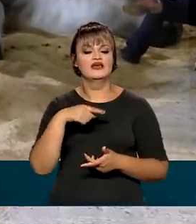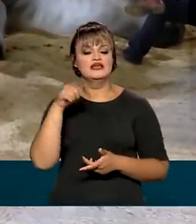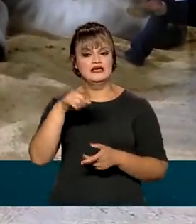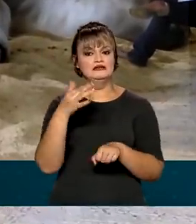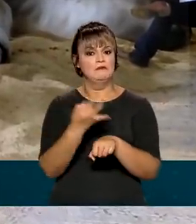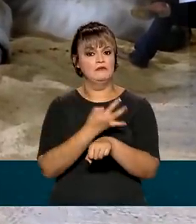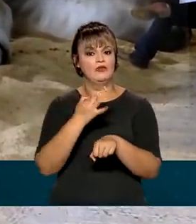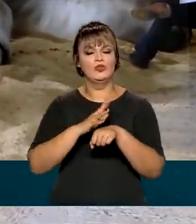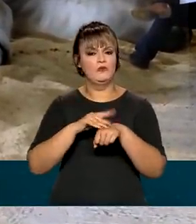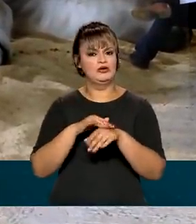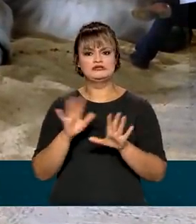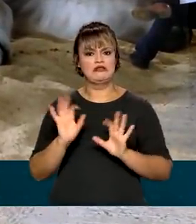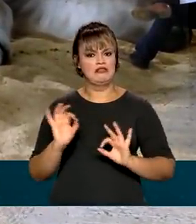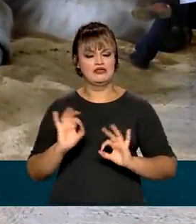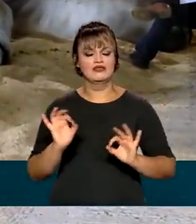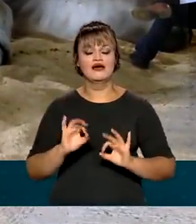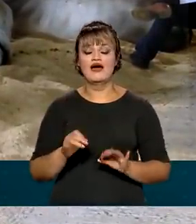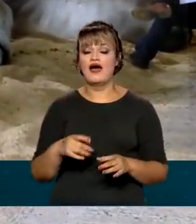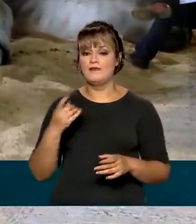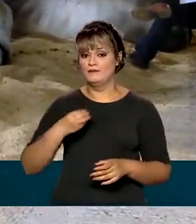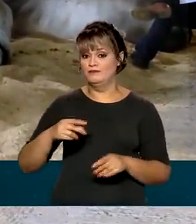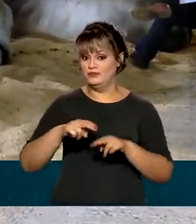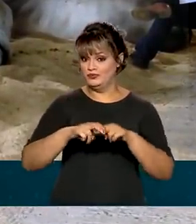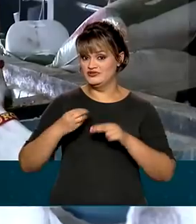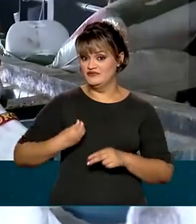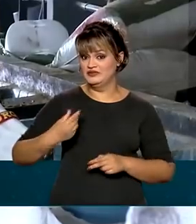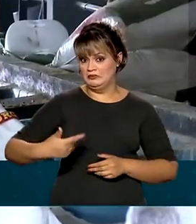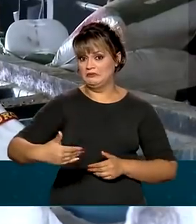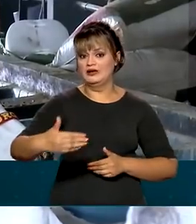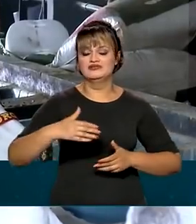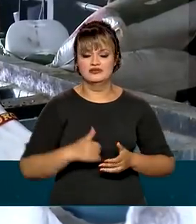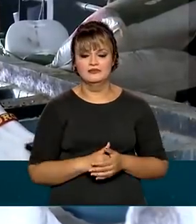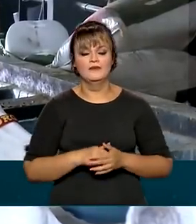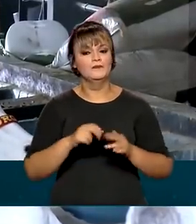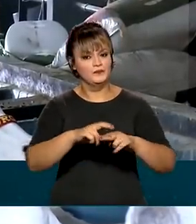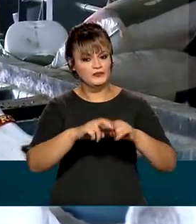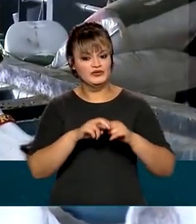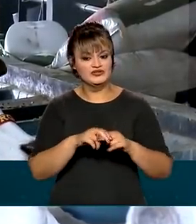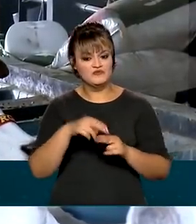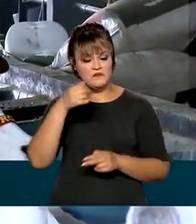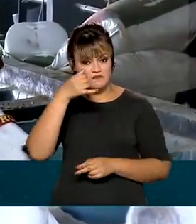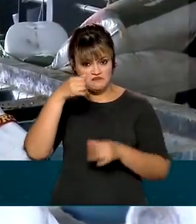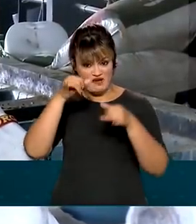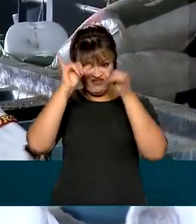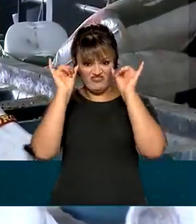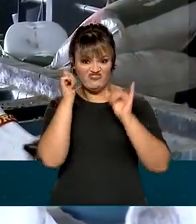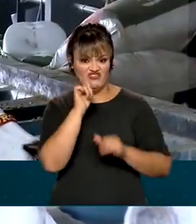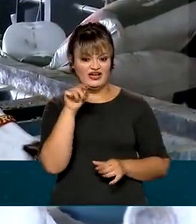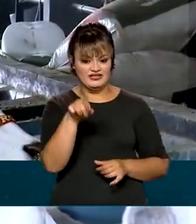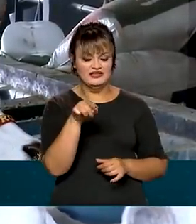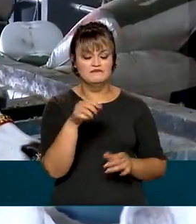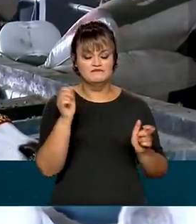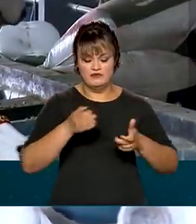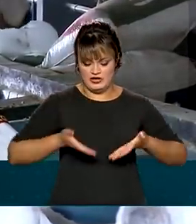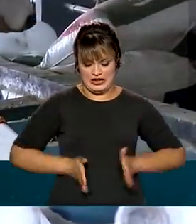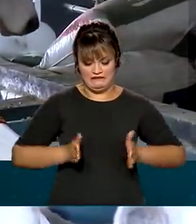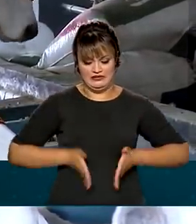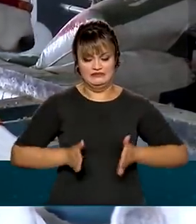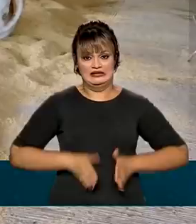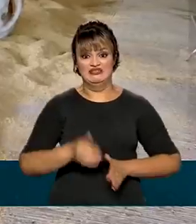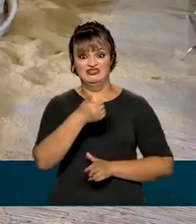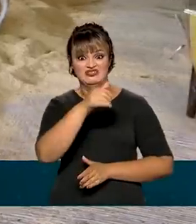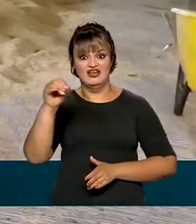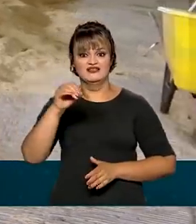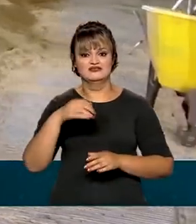resistente a doenças, o que aumenta a longevidade do animal. Por esse motivo, uma vaca pode ter mais de 10 bezerros ao longo da